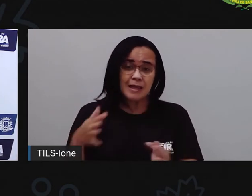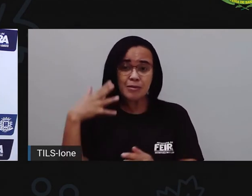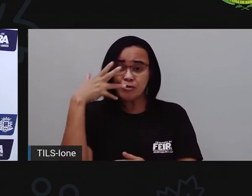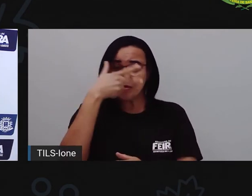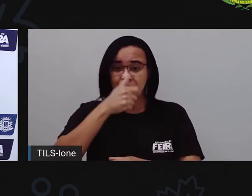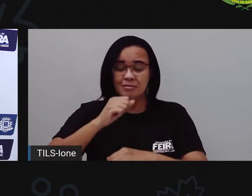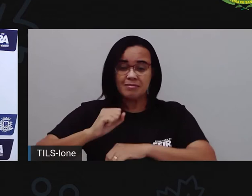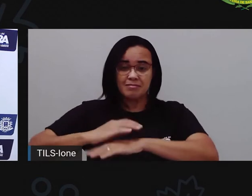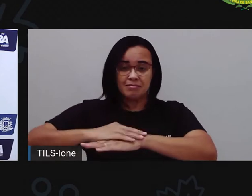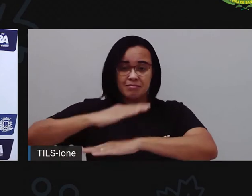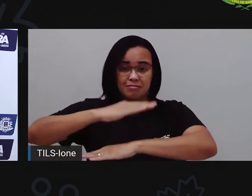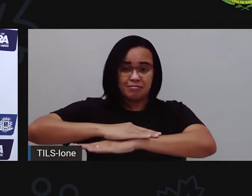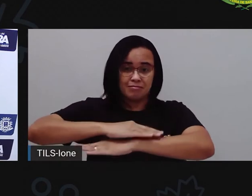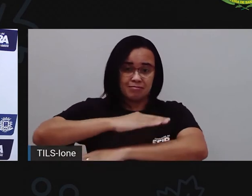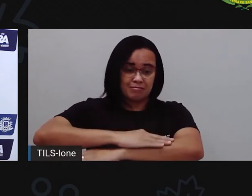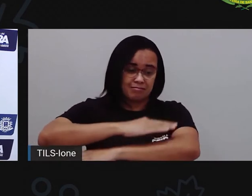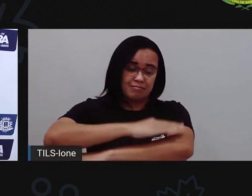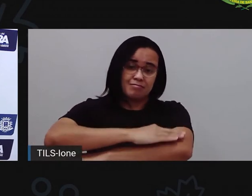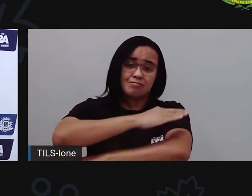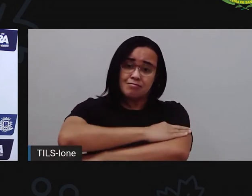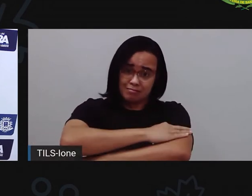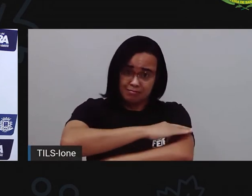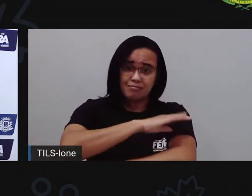pedras, né?